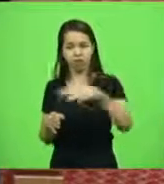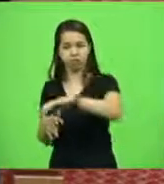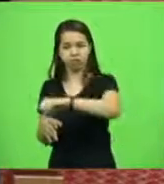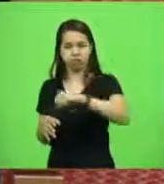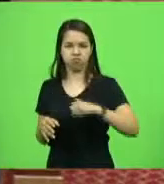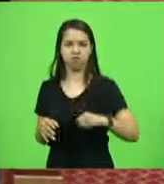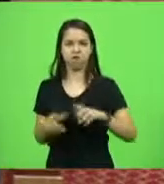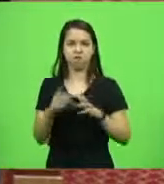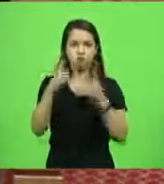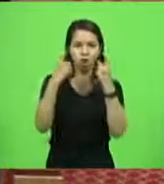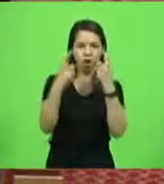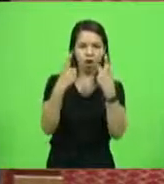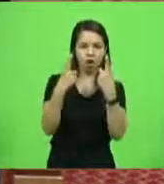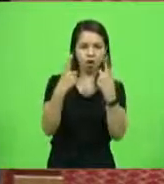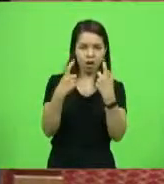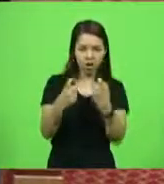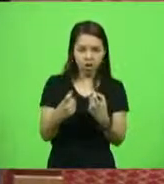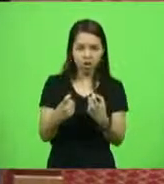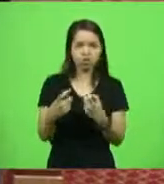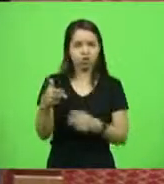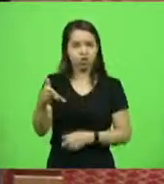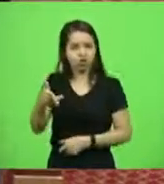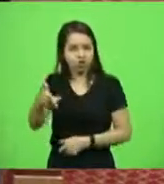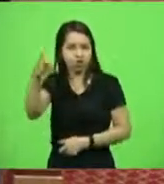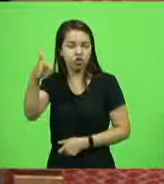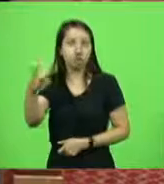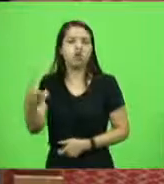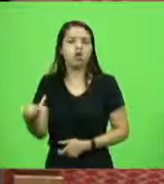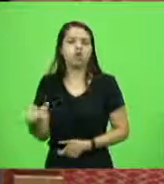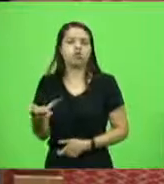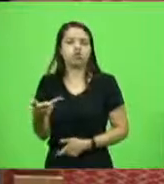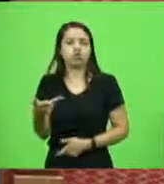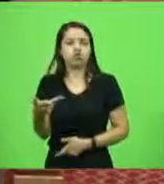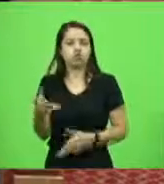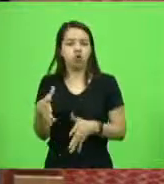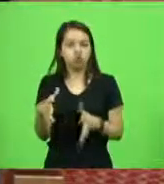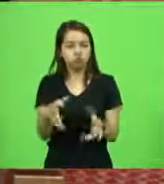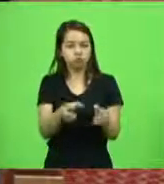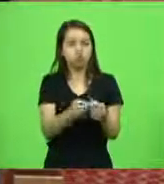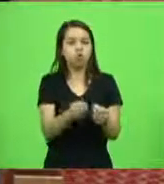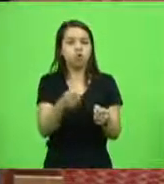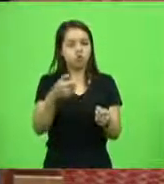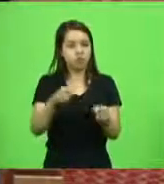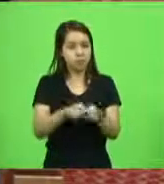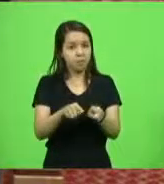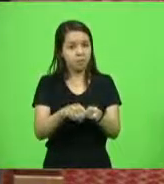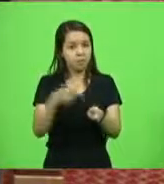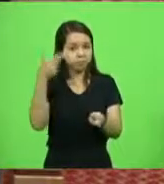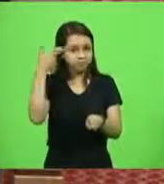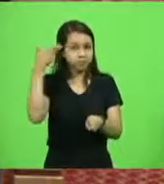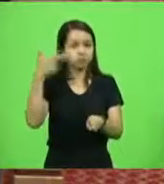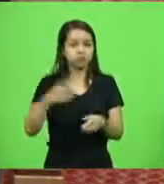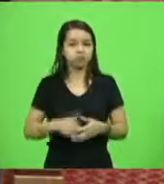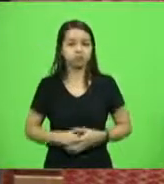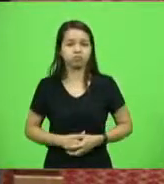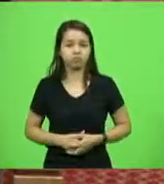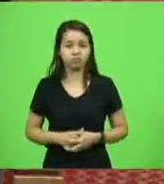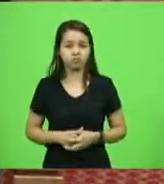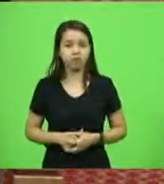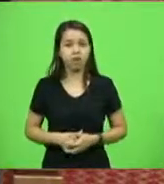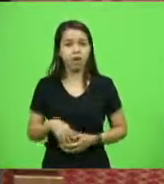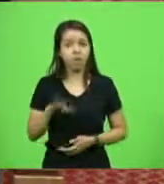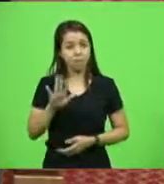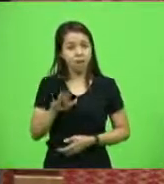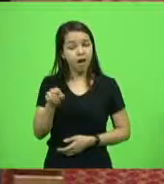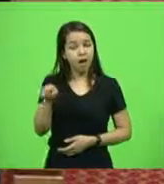que dominou o policial rodoviário federal e que executou. só que esse mesmo preso quando